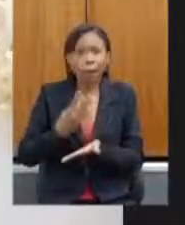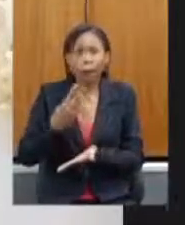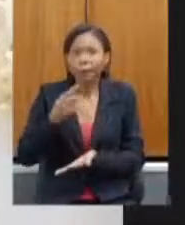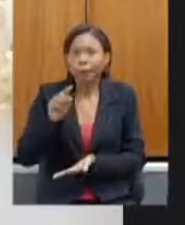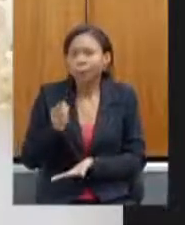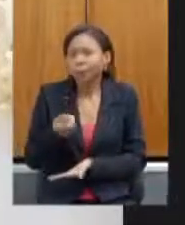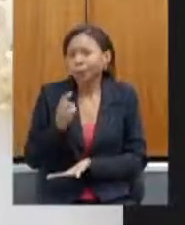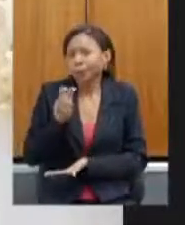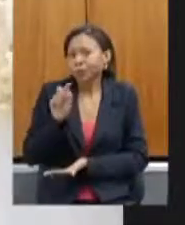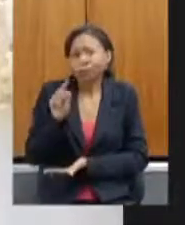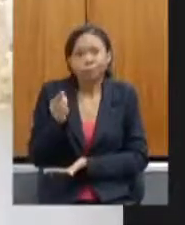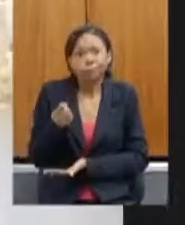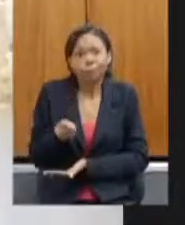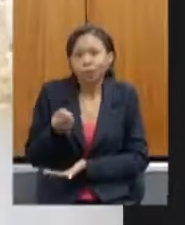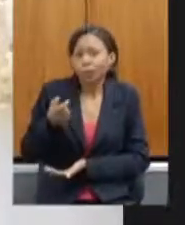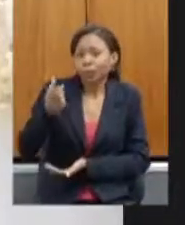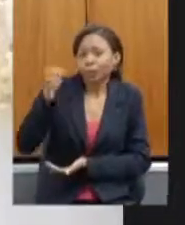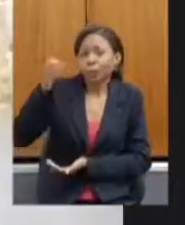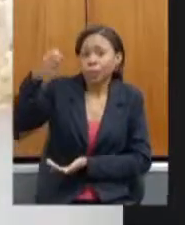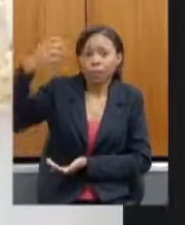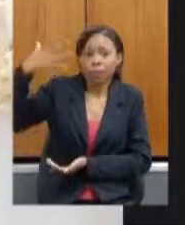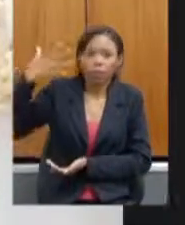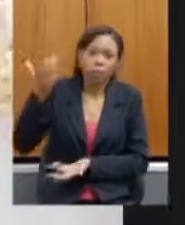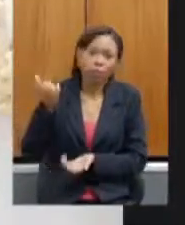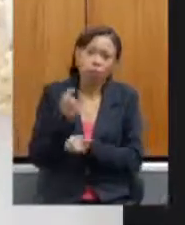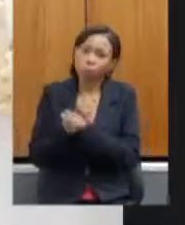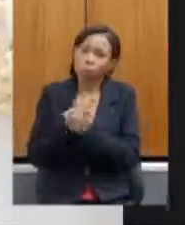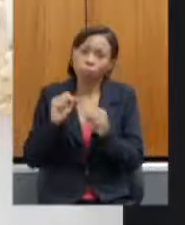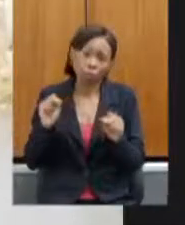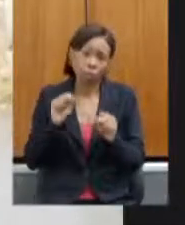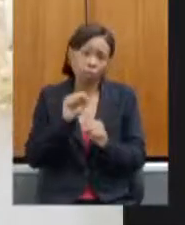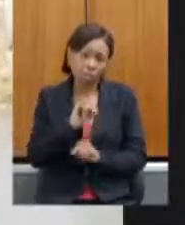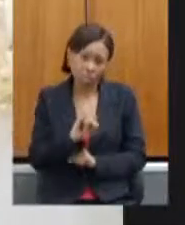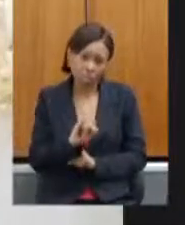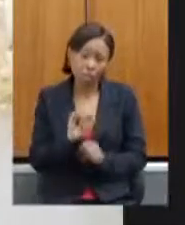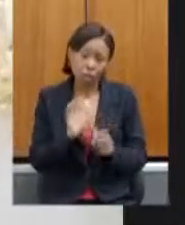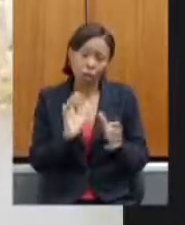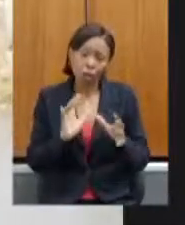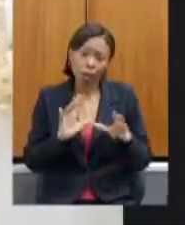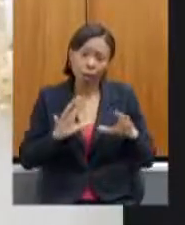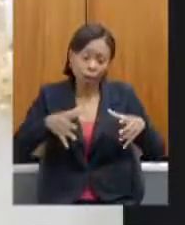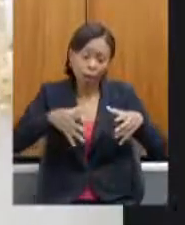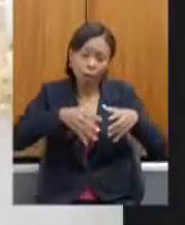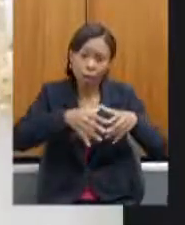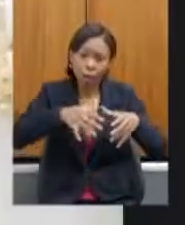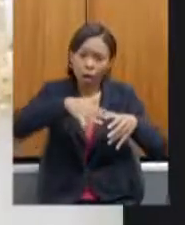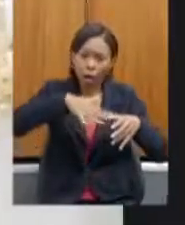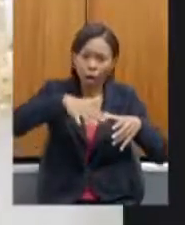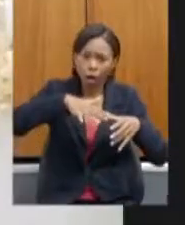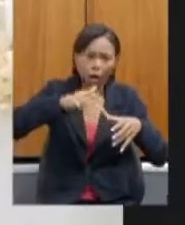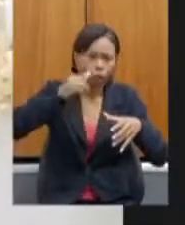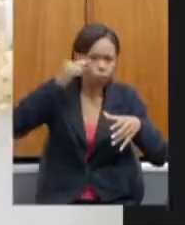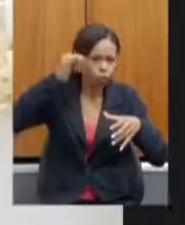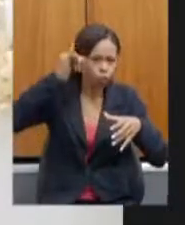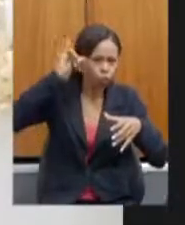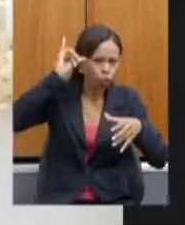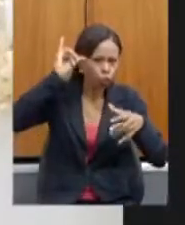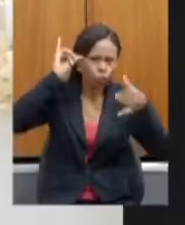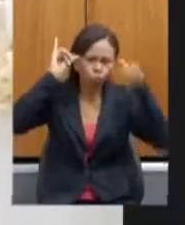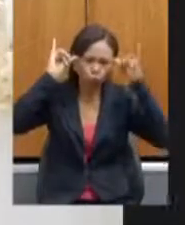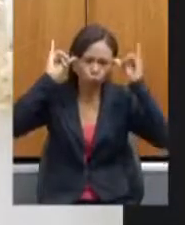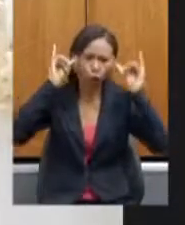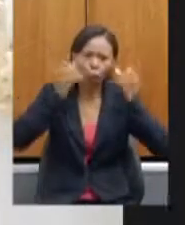impossível que o gado, ainda que o rebanho esteja com a condição boa da rouba,